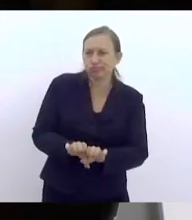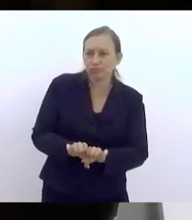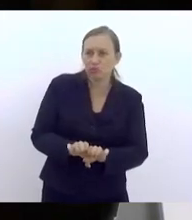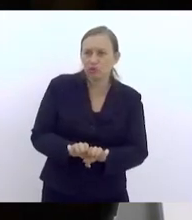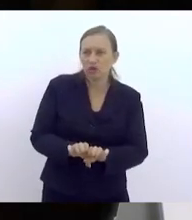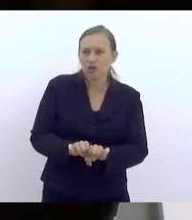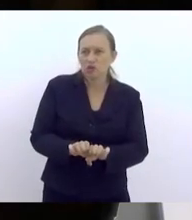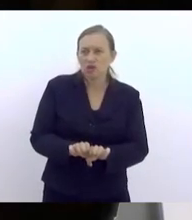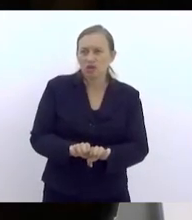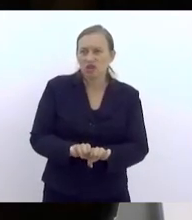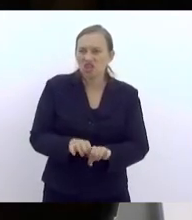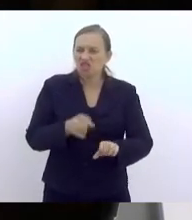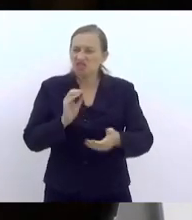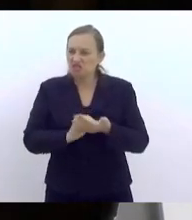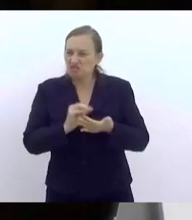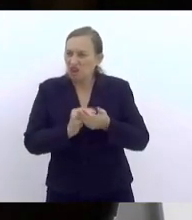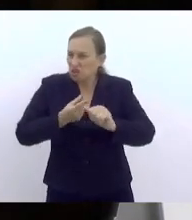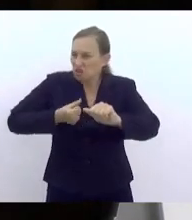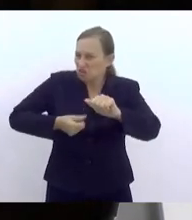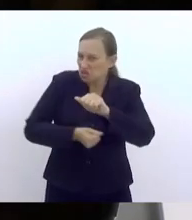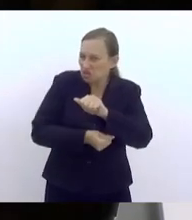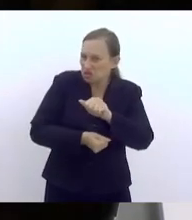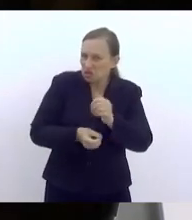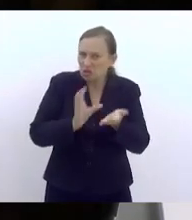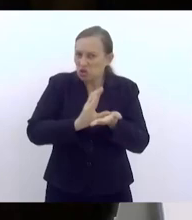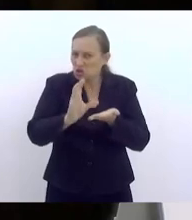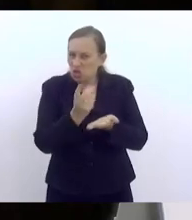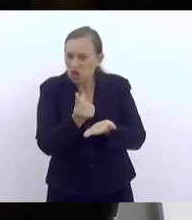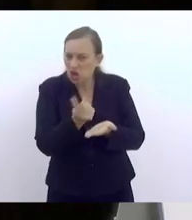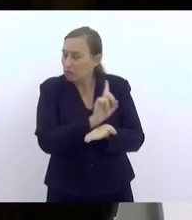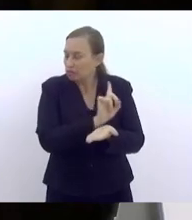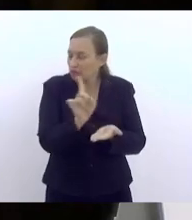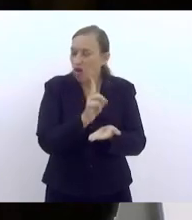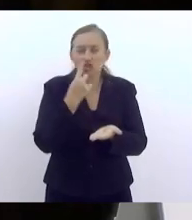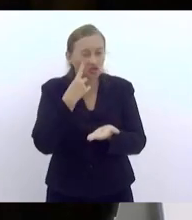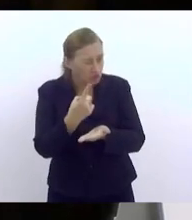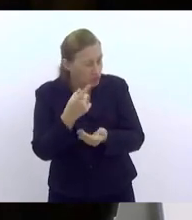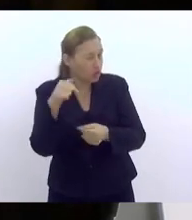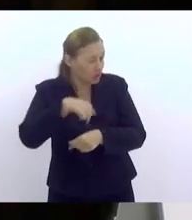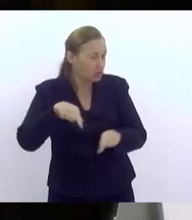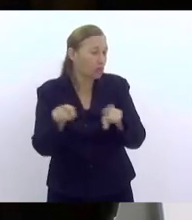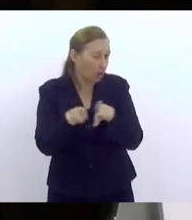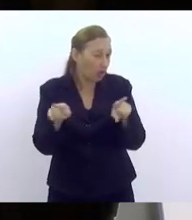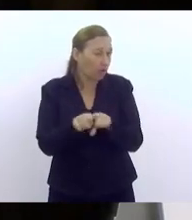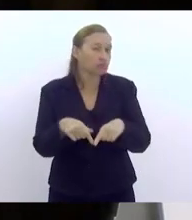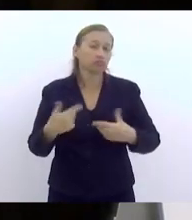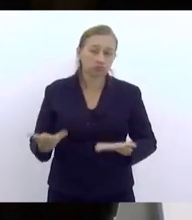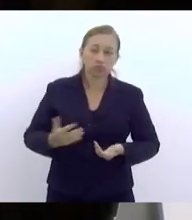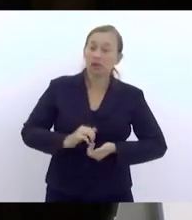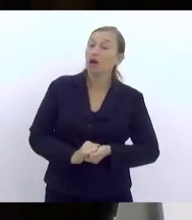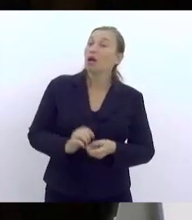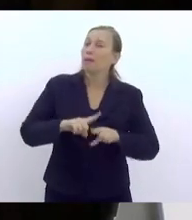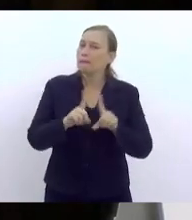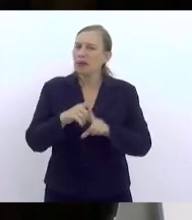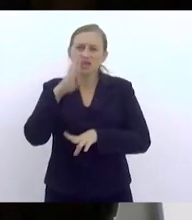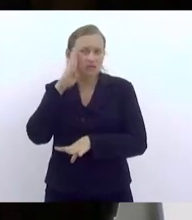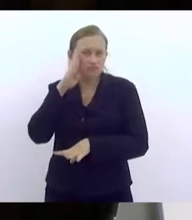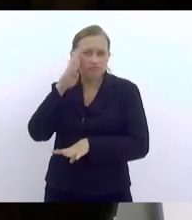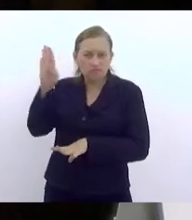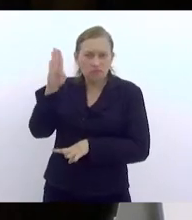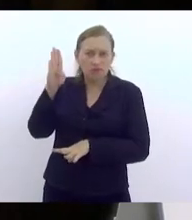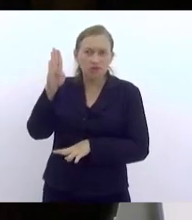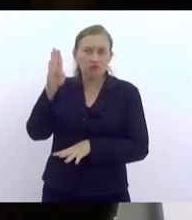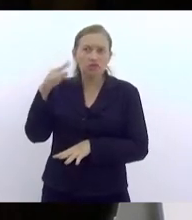falta de investimento, por falta de dinheiro público, nós vimos isso aqui também, mas de prioridades,